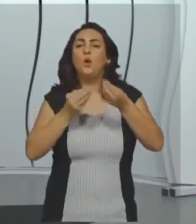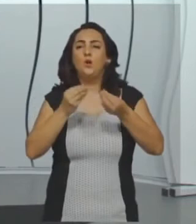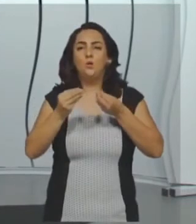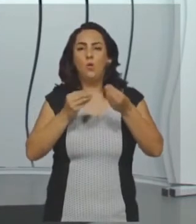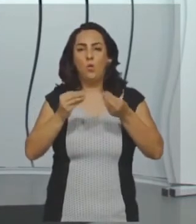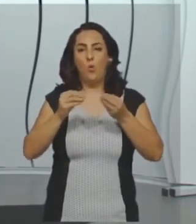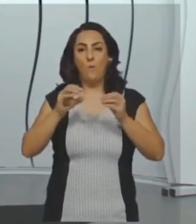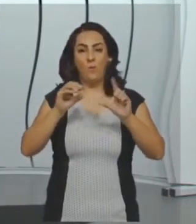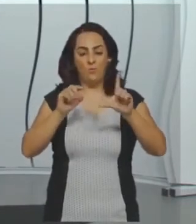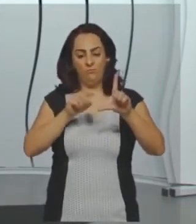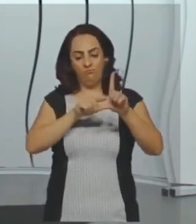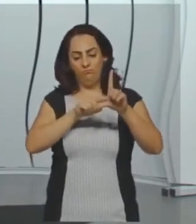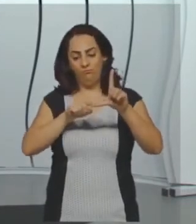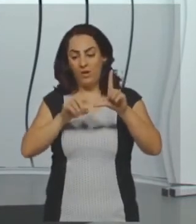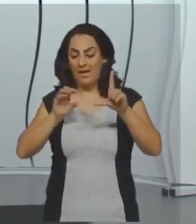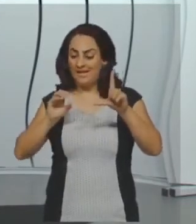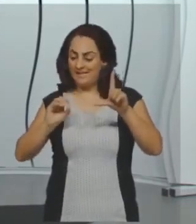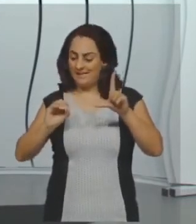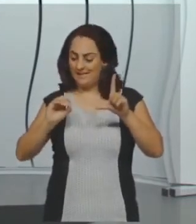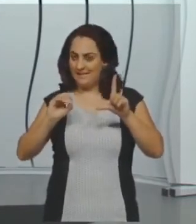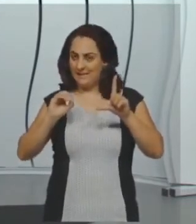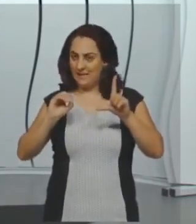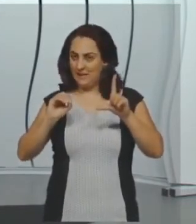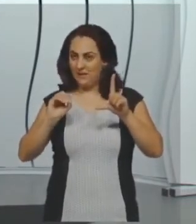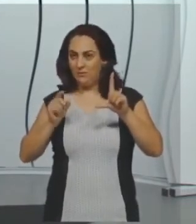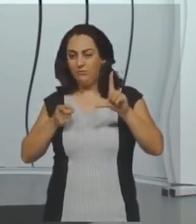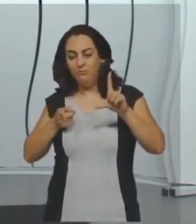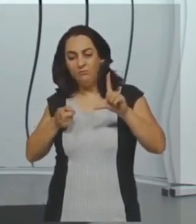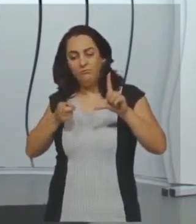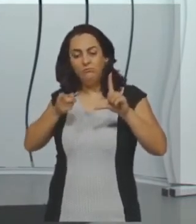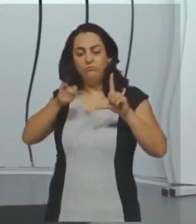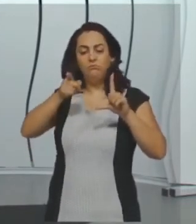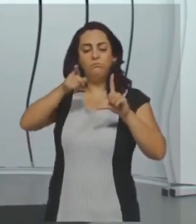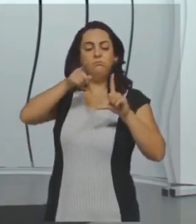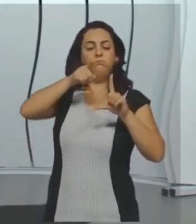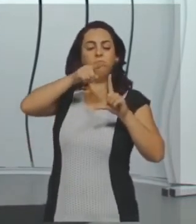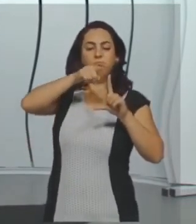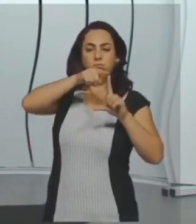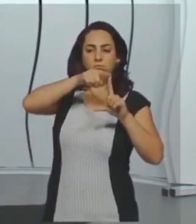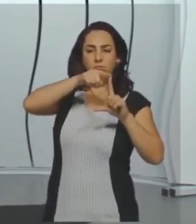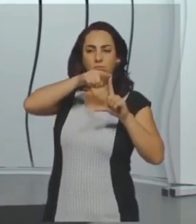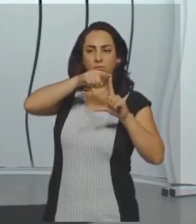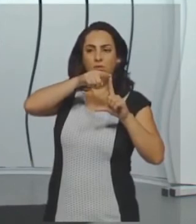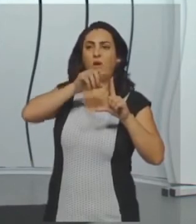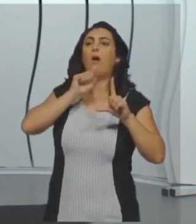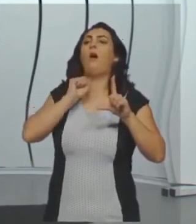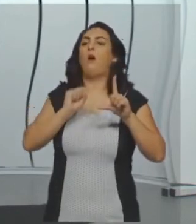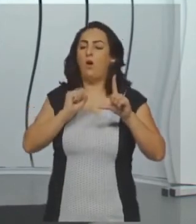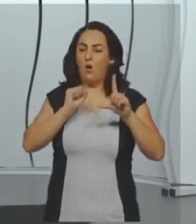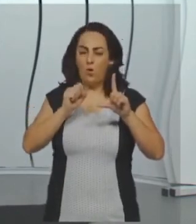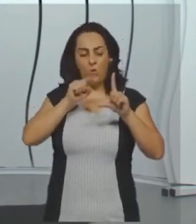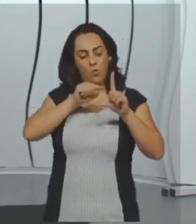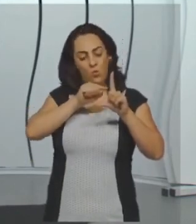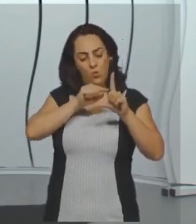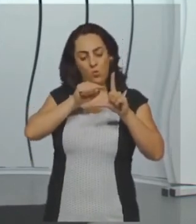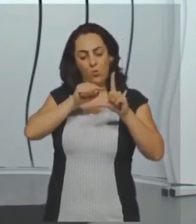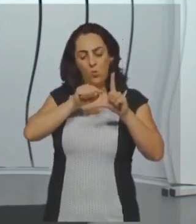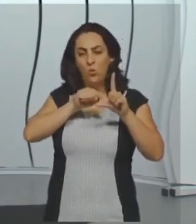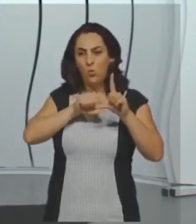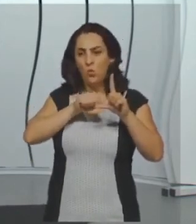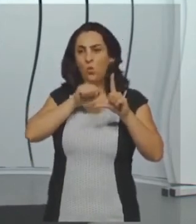ângulo reto, né? Então, ele inicia em zero graus, gira no sentido anti-horário, né,